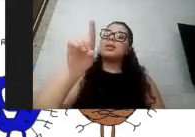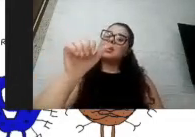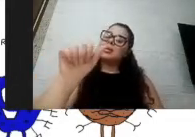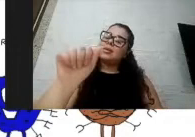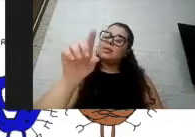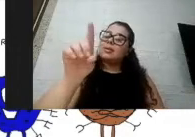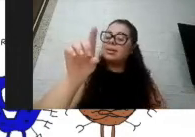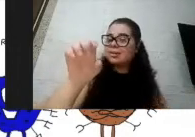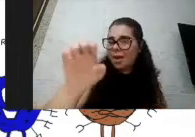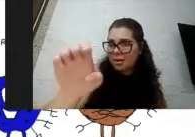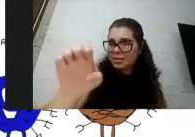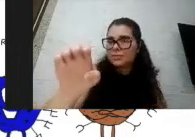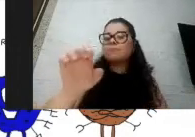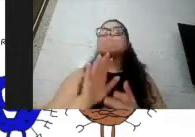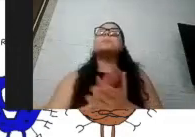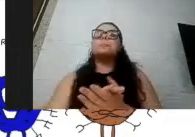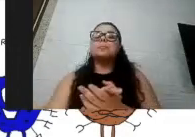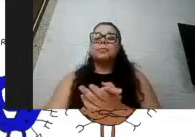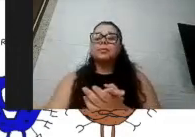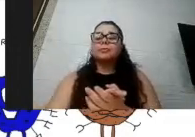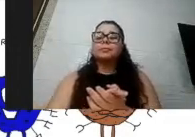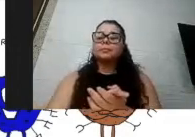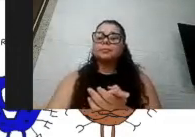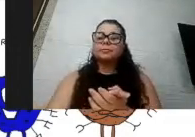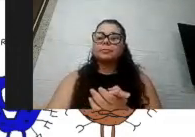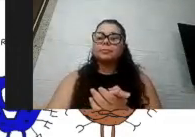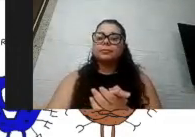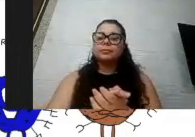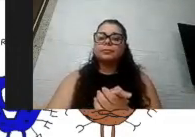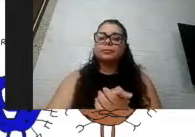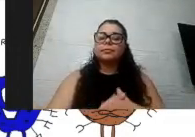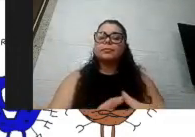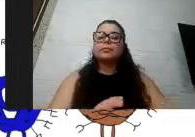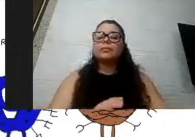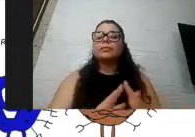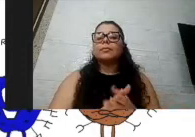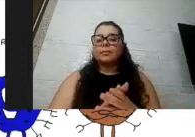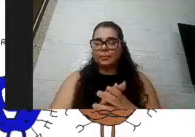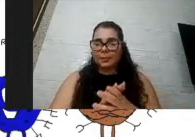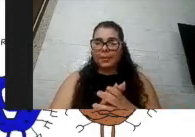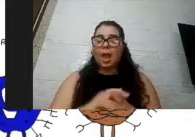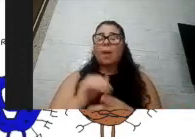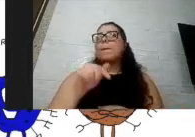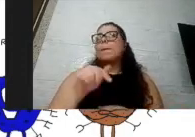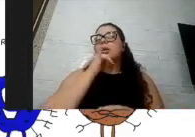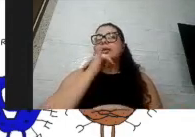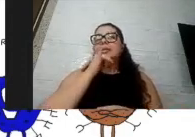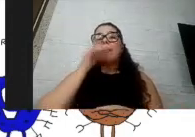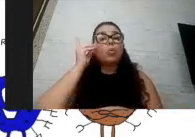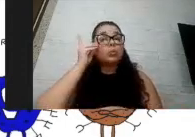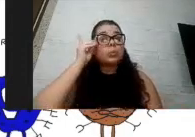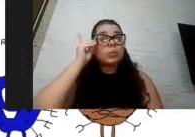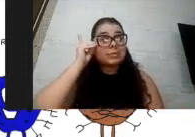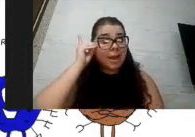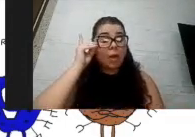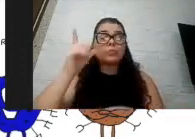por conta daquela condição, o sistema imune é alterado. No caso da síndrome de Down, a gente tem parte